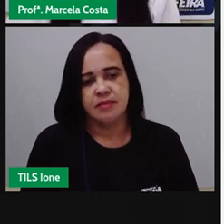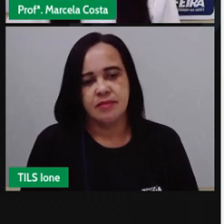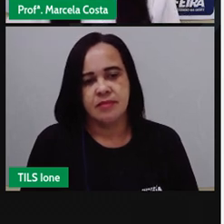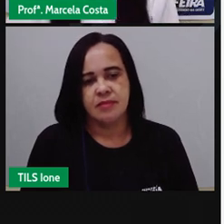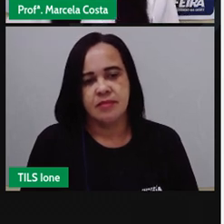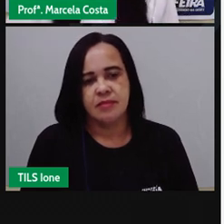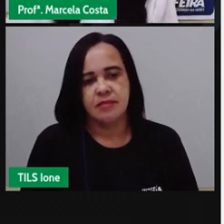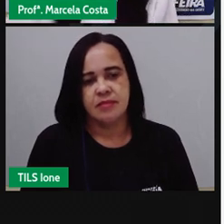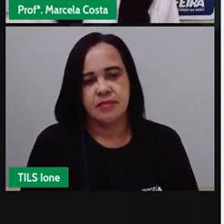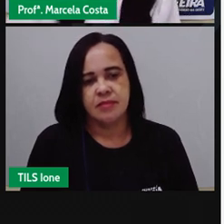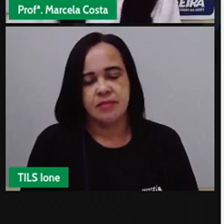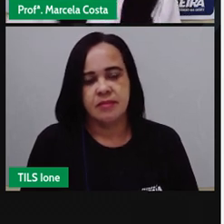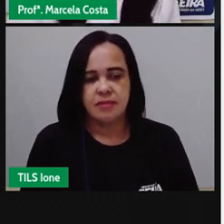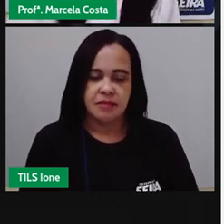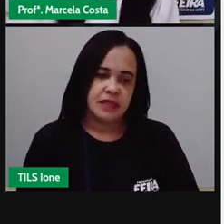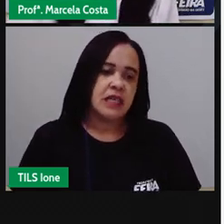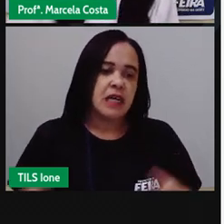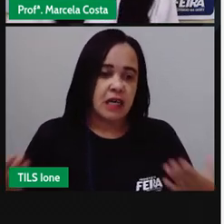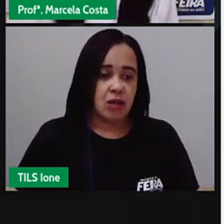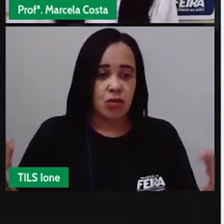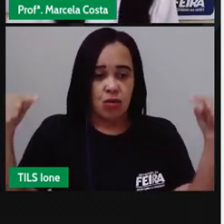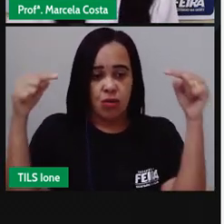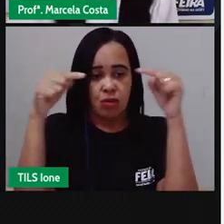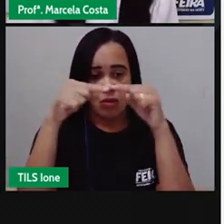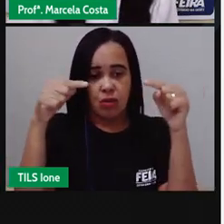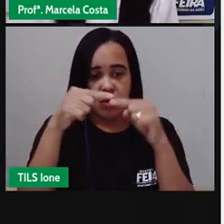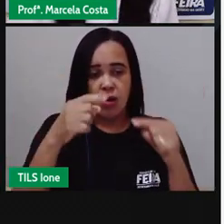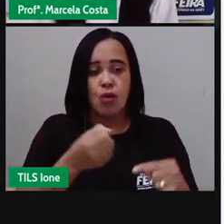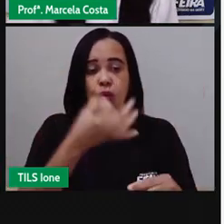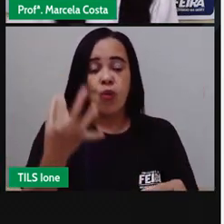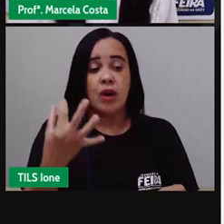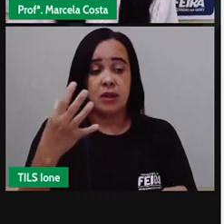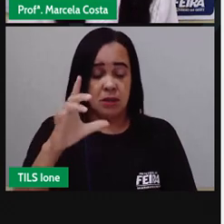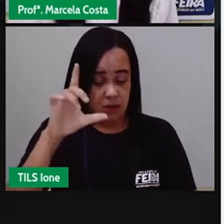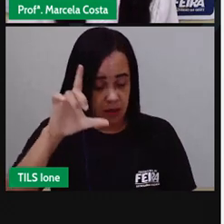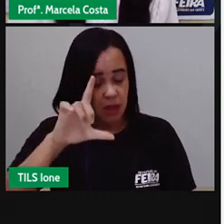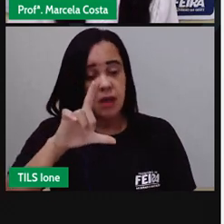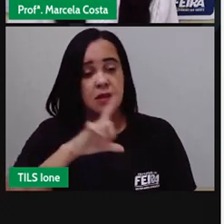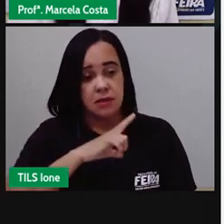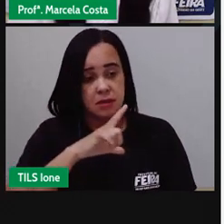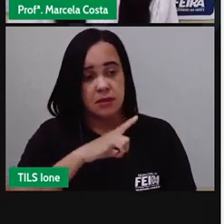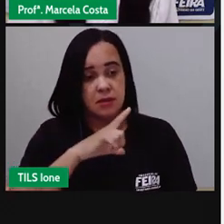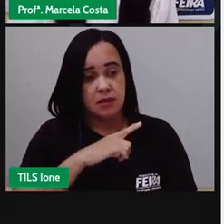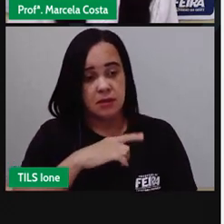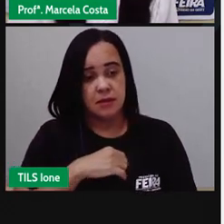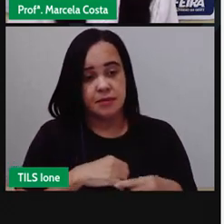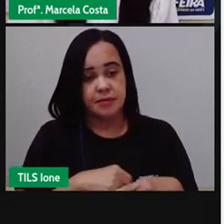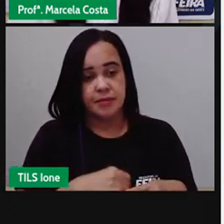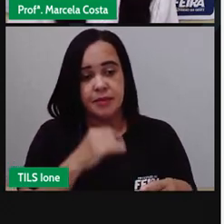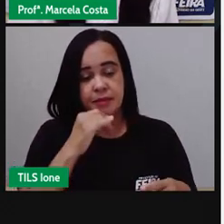de crianças que gostaram da cor verde foi uma